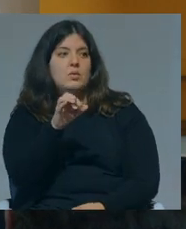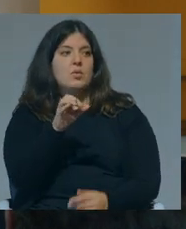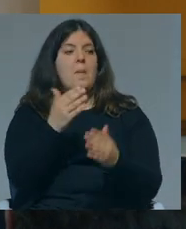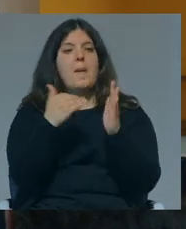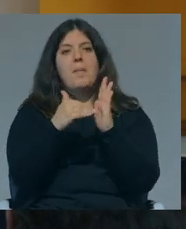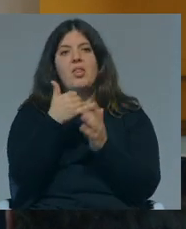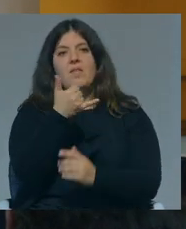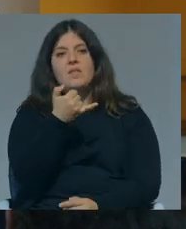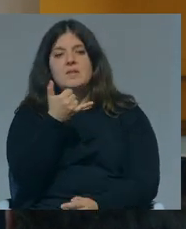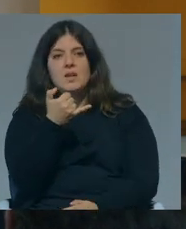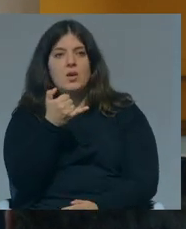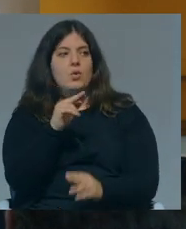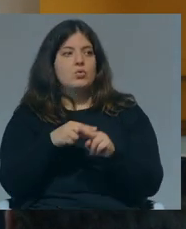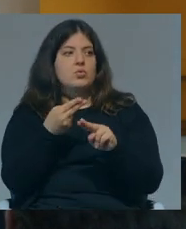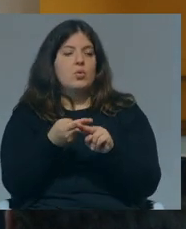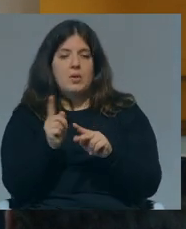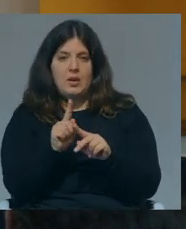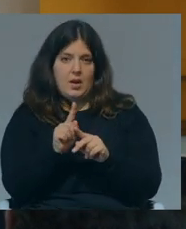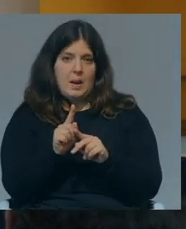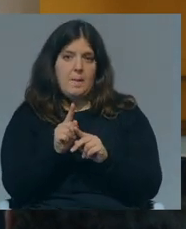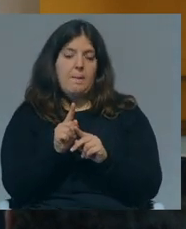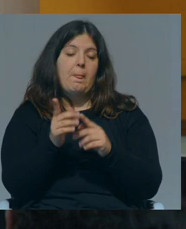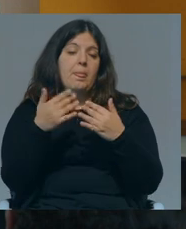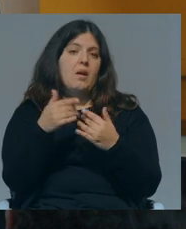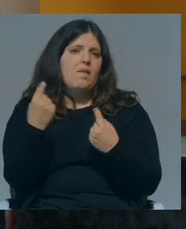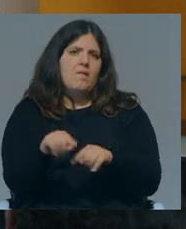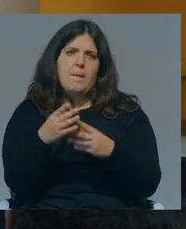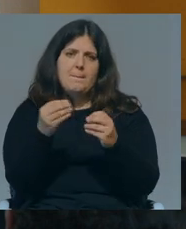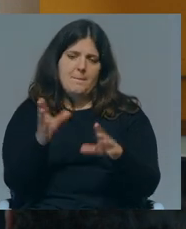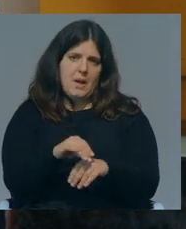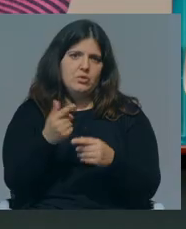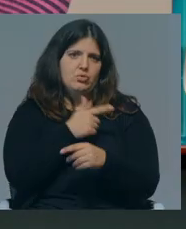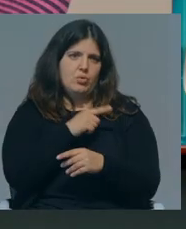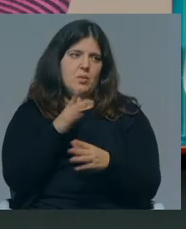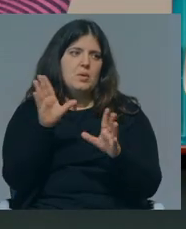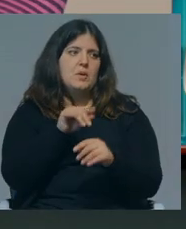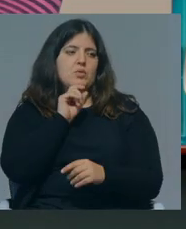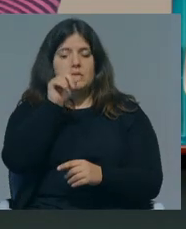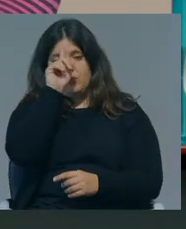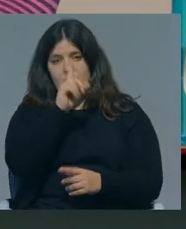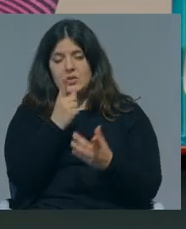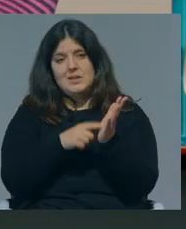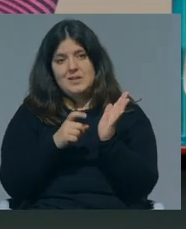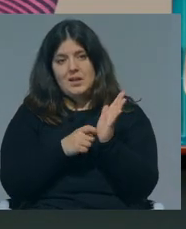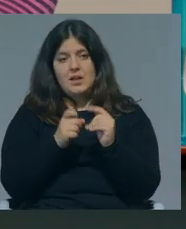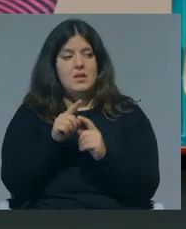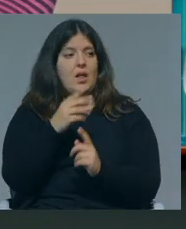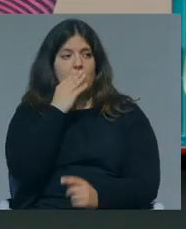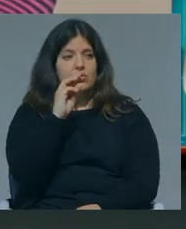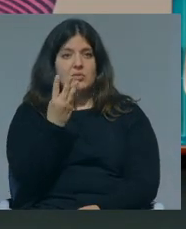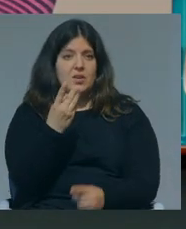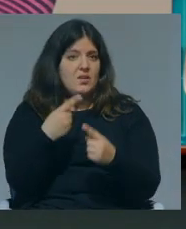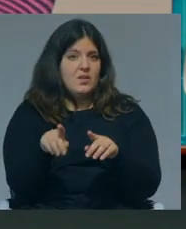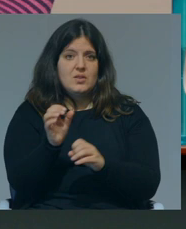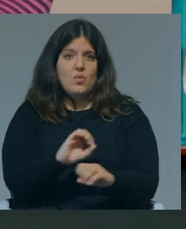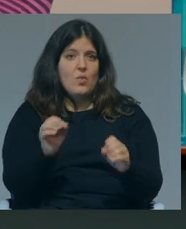25, não está necessariamente a duplicar turma. Haveria mais turmas, haveria mais uma quantidade de pessoas. Mas estes três alunos não fazem